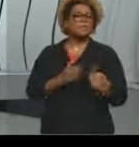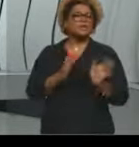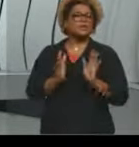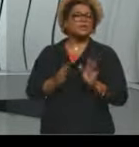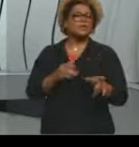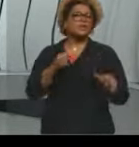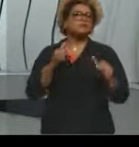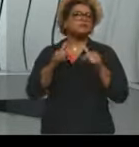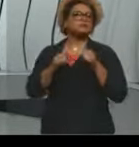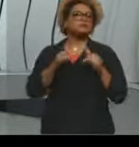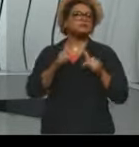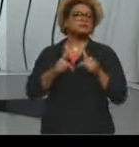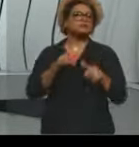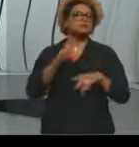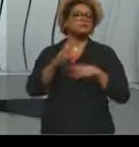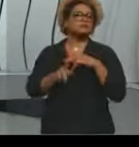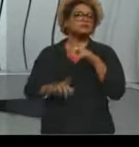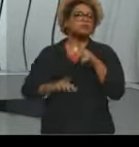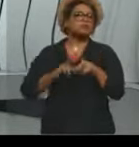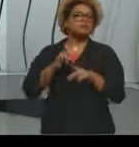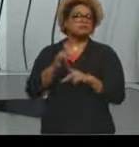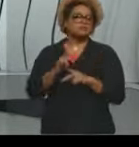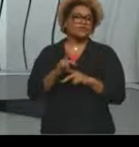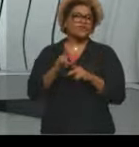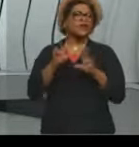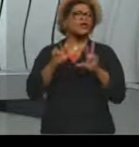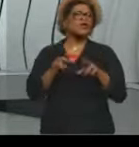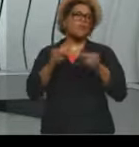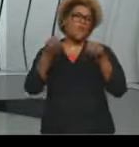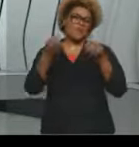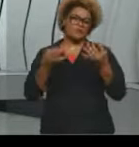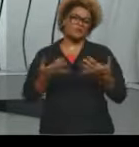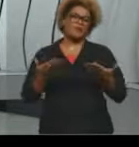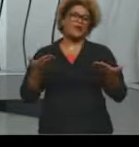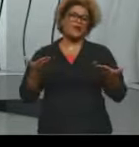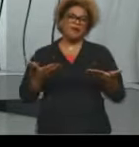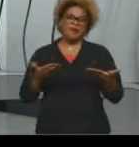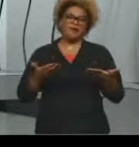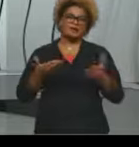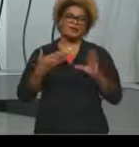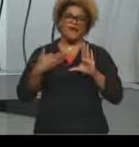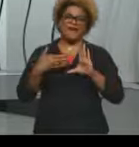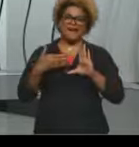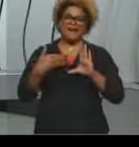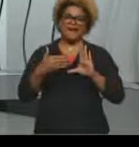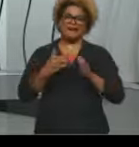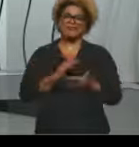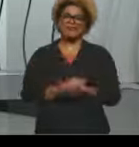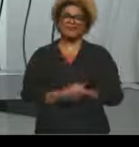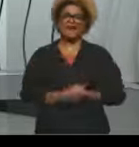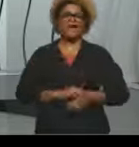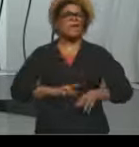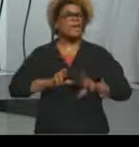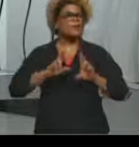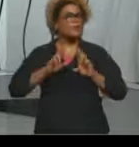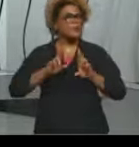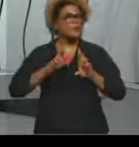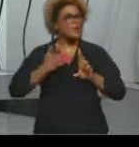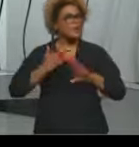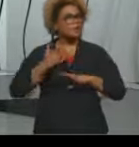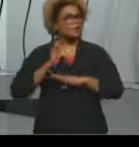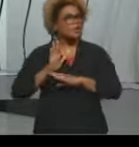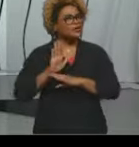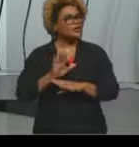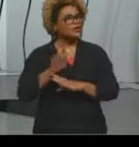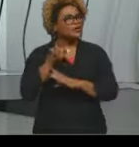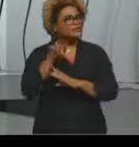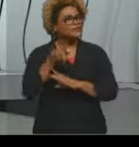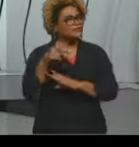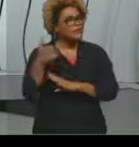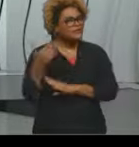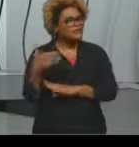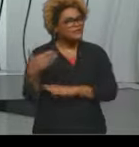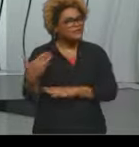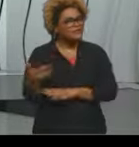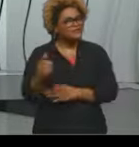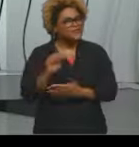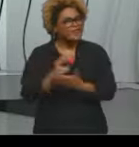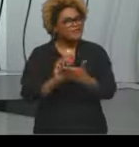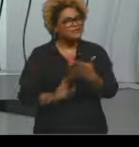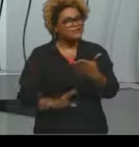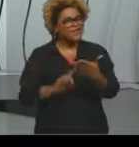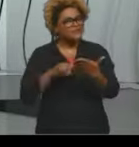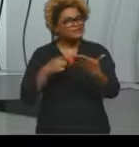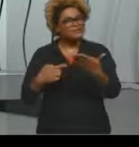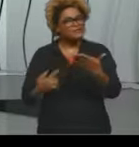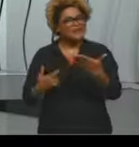população, como que a gente foi tratando na aula de hoje. Espero ter contribuído para que você desenvolva as atividades do